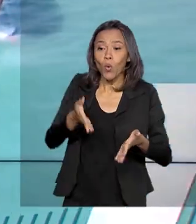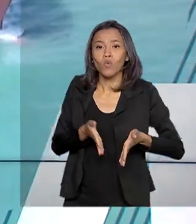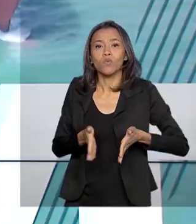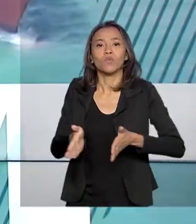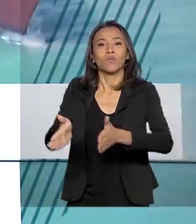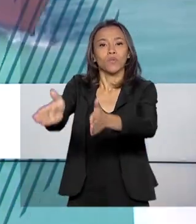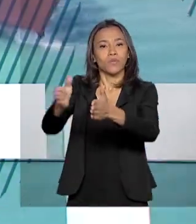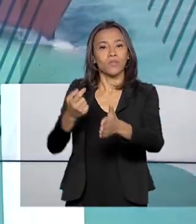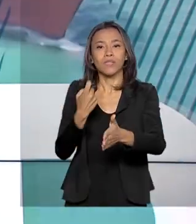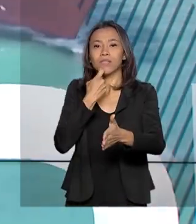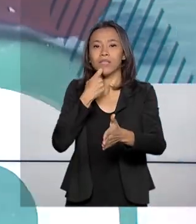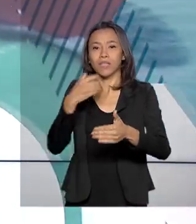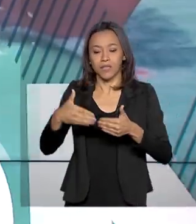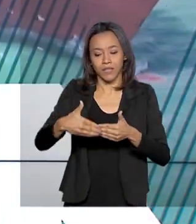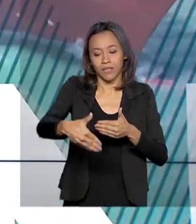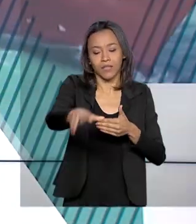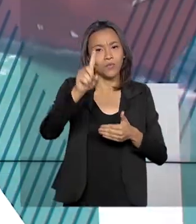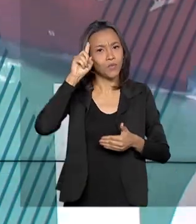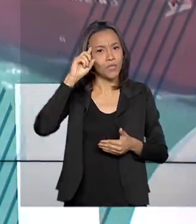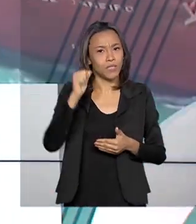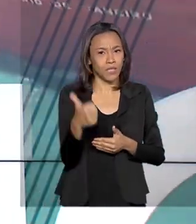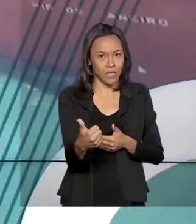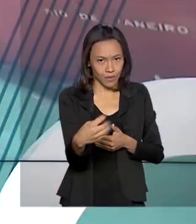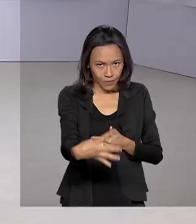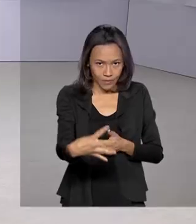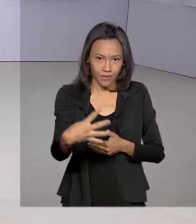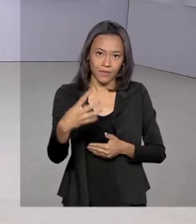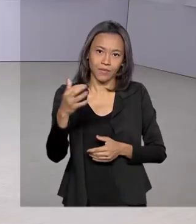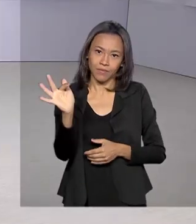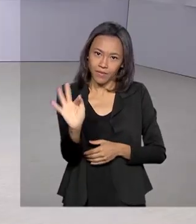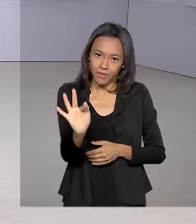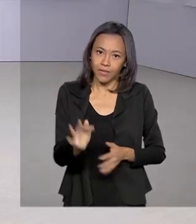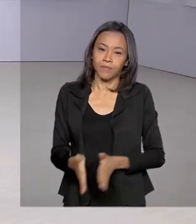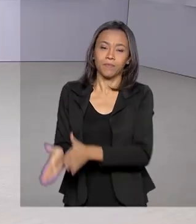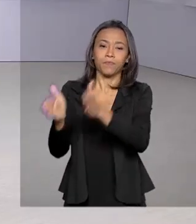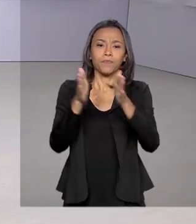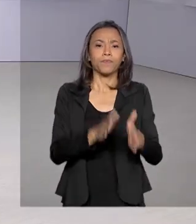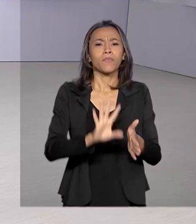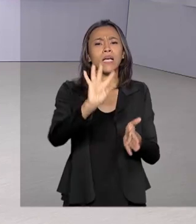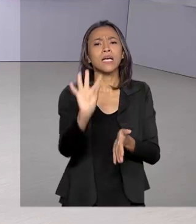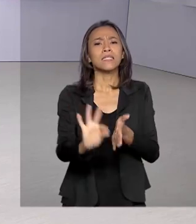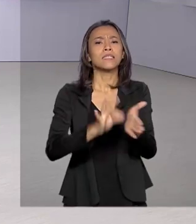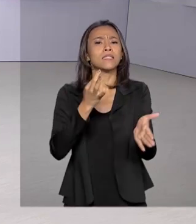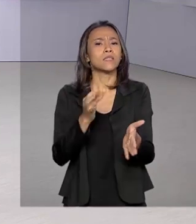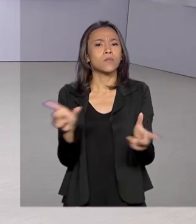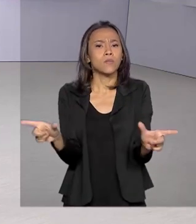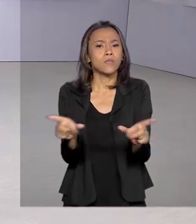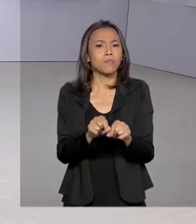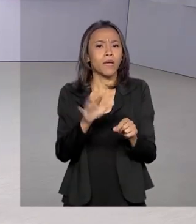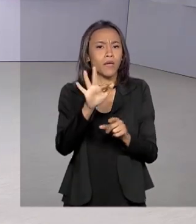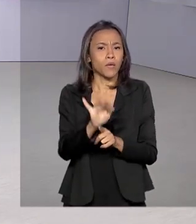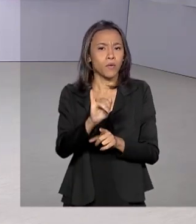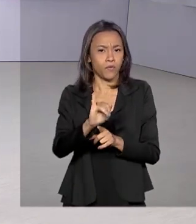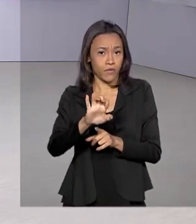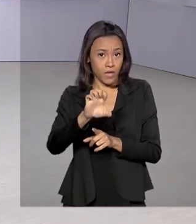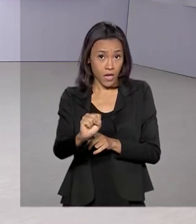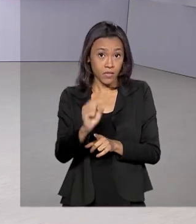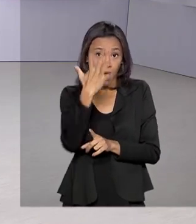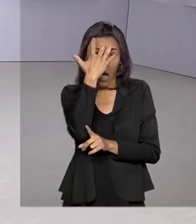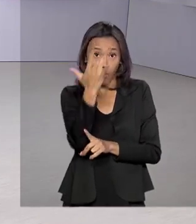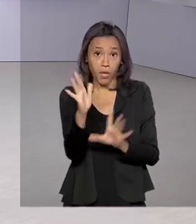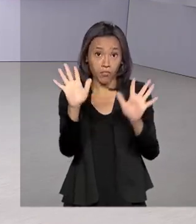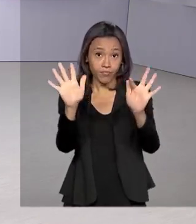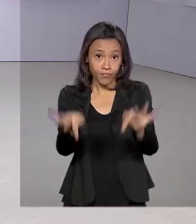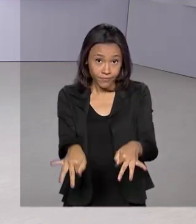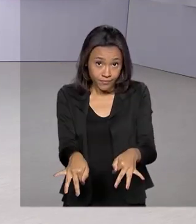sexta-feira, dia 14 de fevereiro. As inscrições para o Fundo de Financiamento Estudantil, FIES, terminam amanhã.